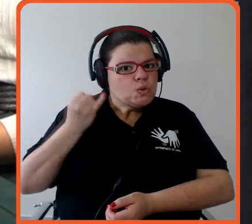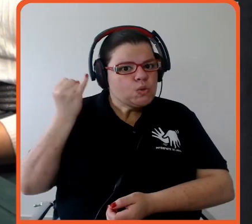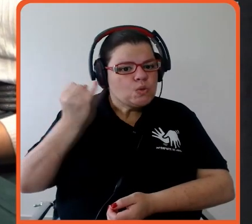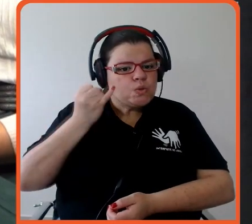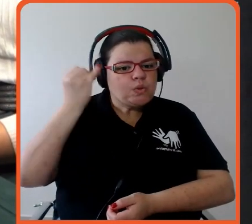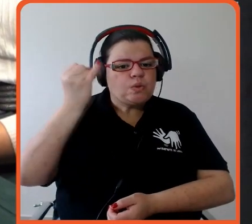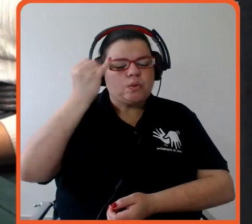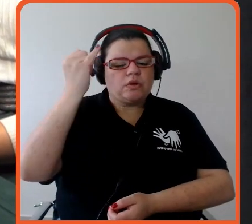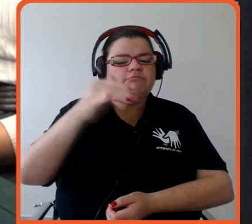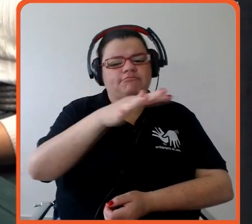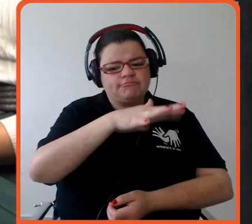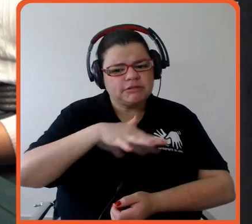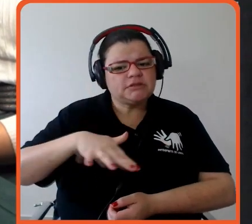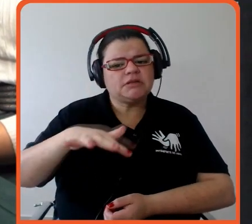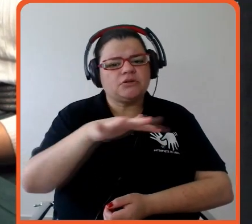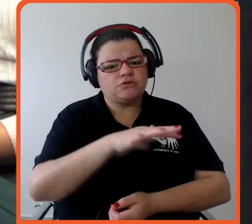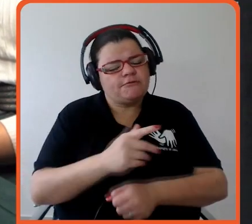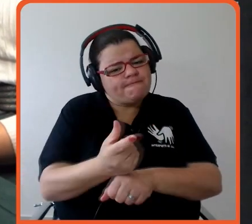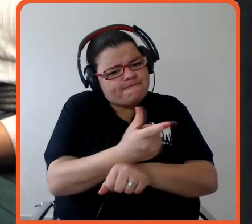uma,